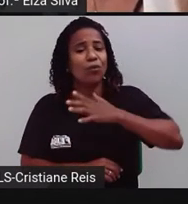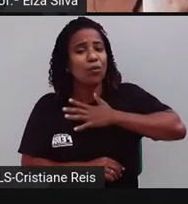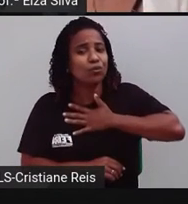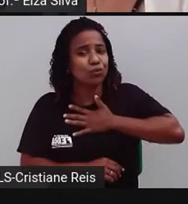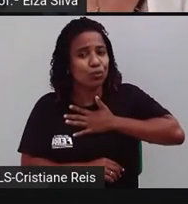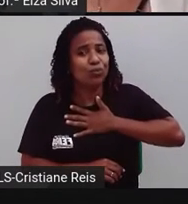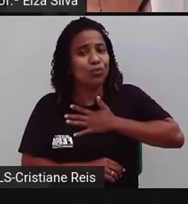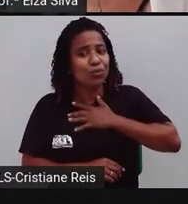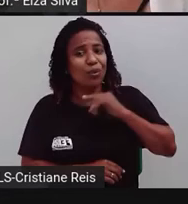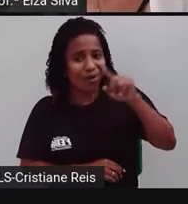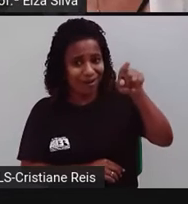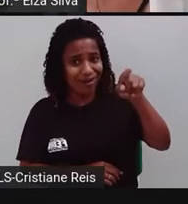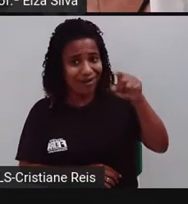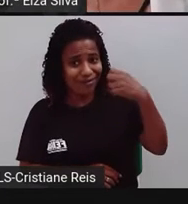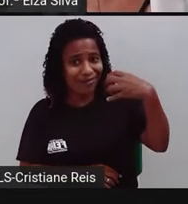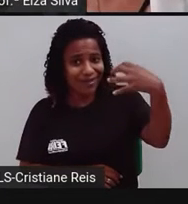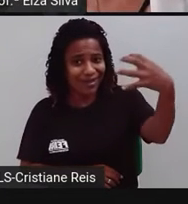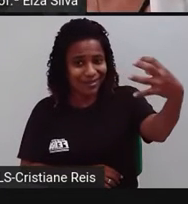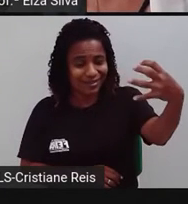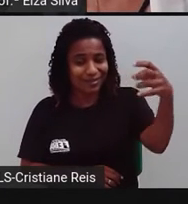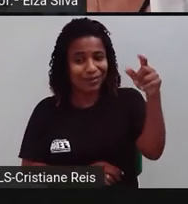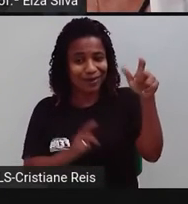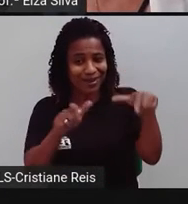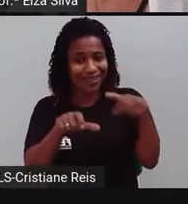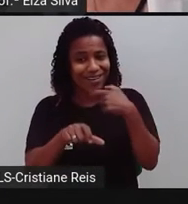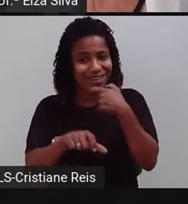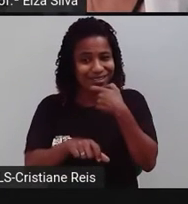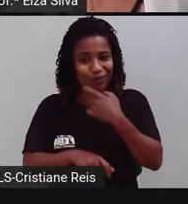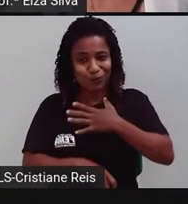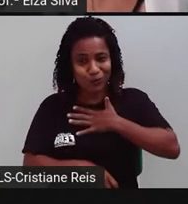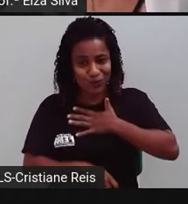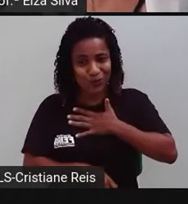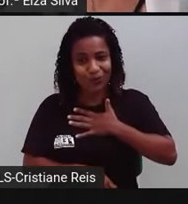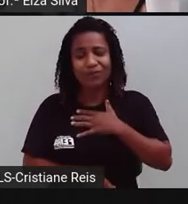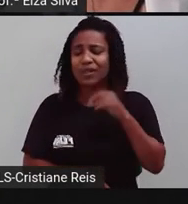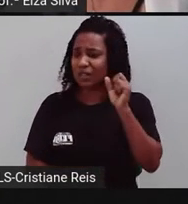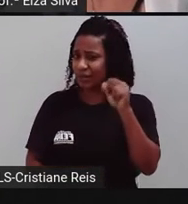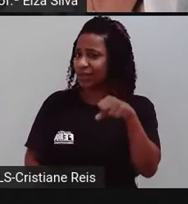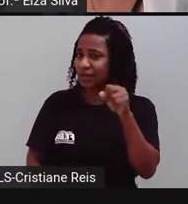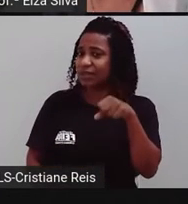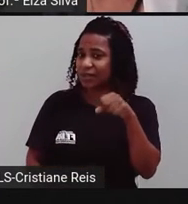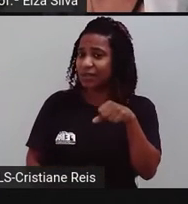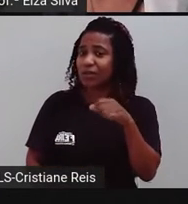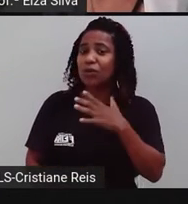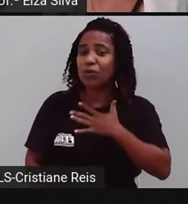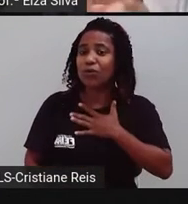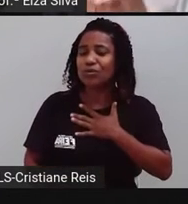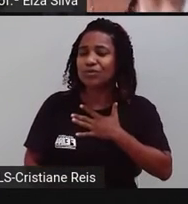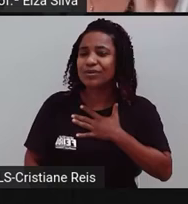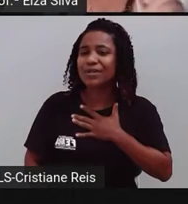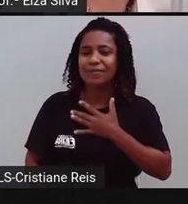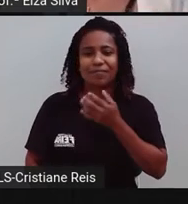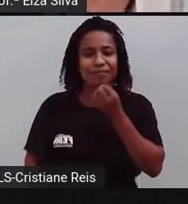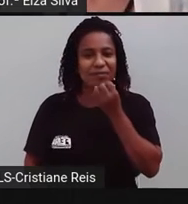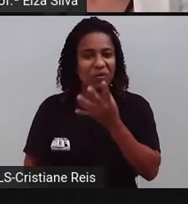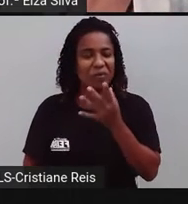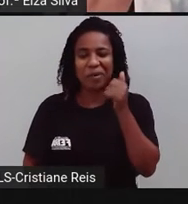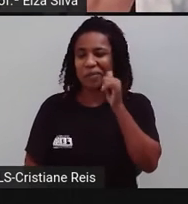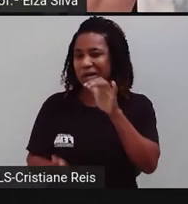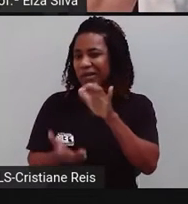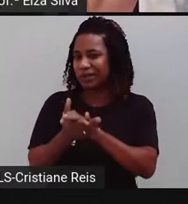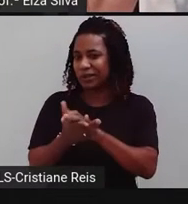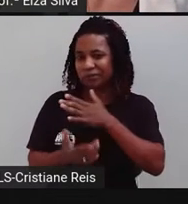gostou de lá, né, de Londres. E o que é que ele diz? Sim, eu gostei muito, mas minha esposa não